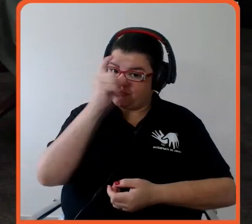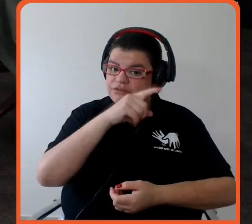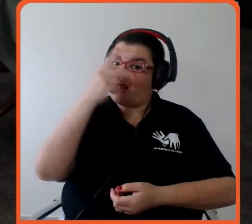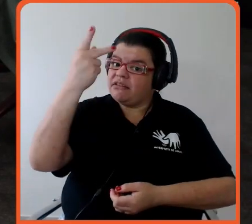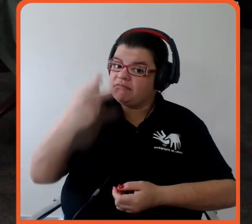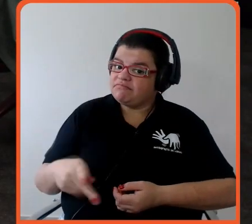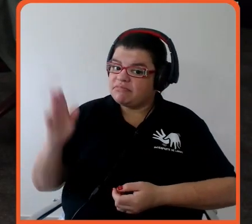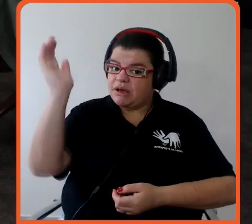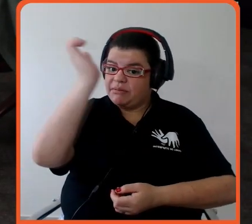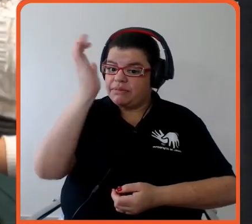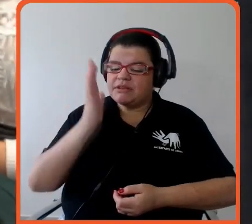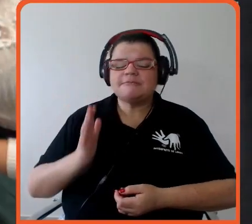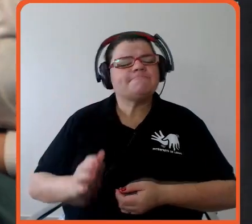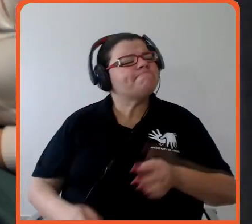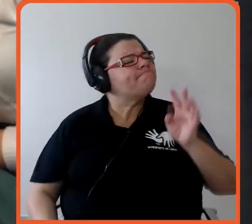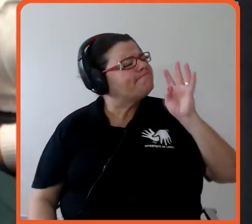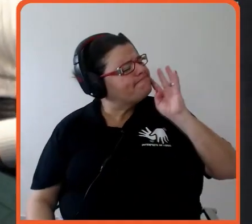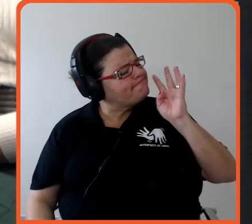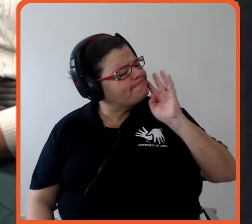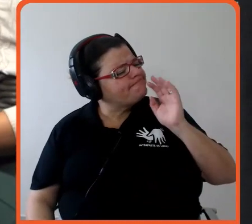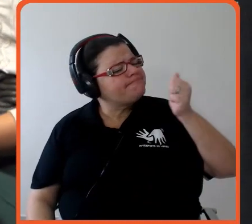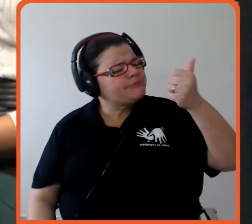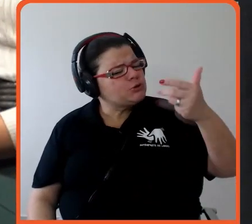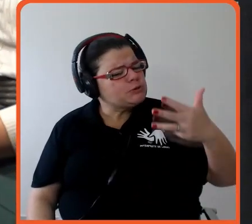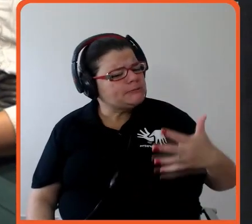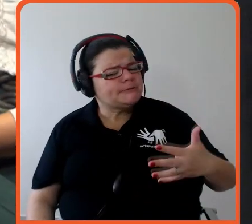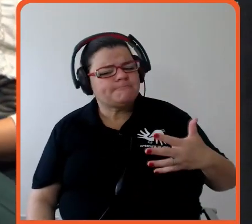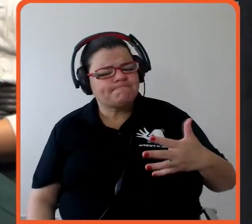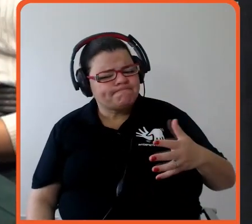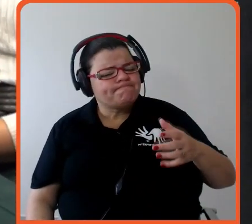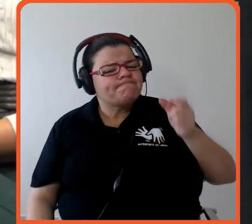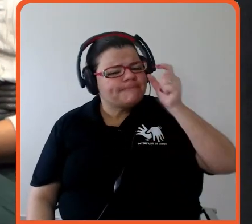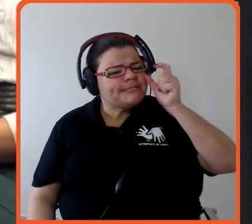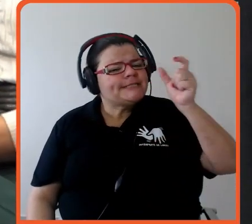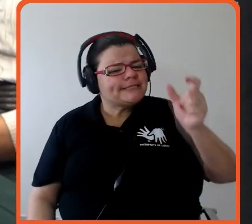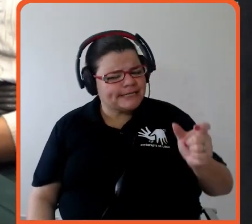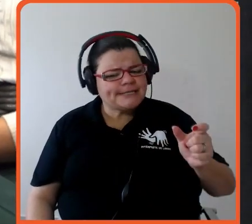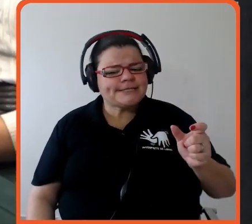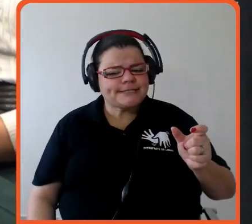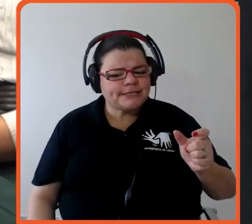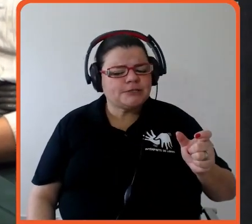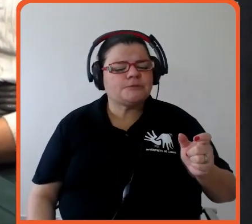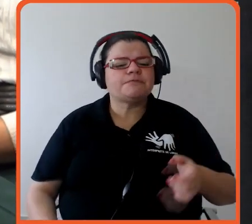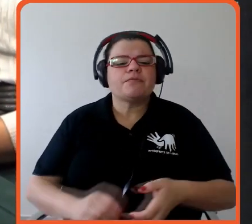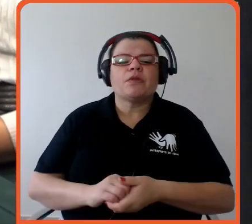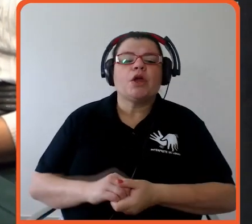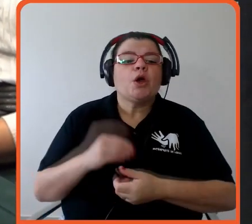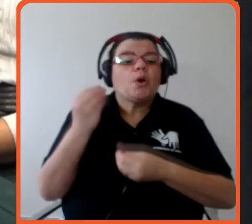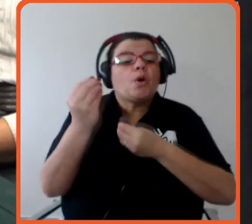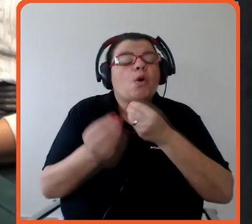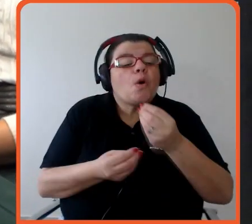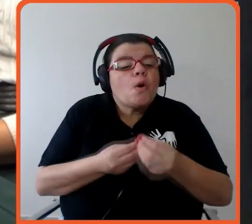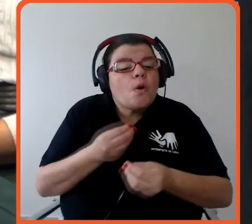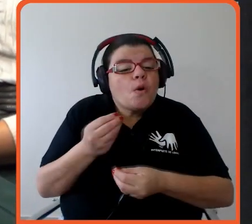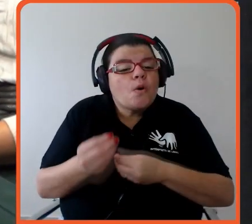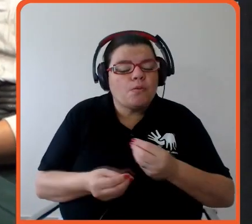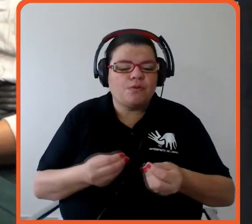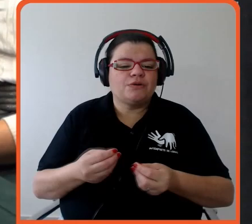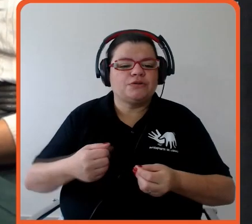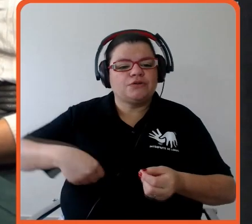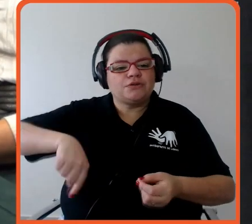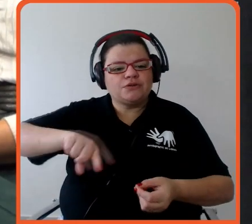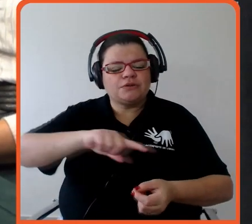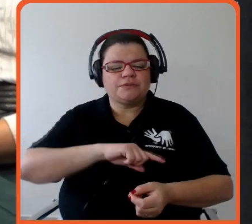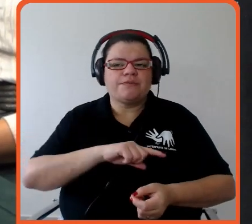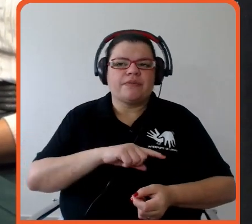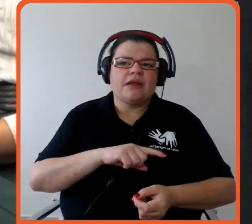Muito legal, muito legal, e isso é interessante, né, porque aquilo que eu sempre digo é uma agenda que faz muito sentido para o Brasil, né, porque por mais que a gente